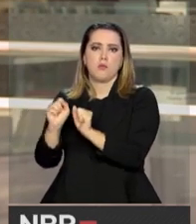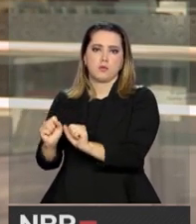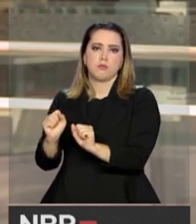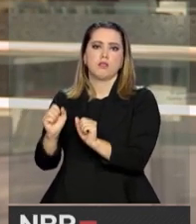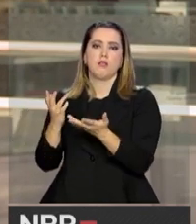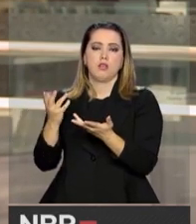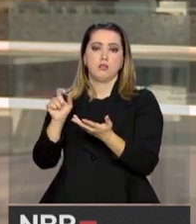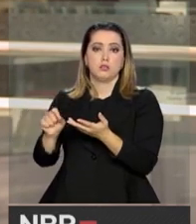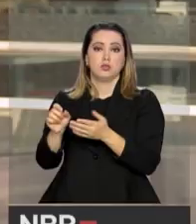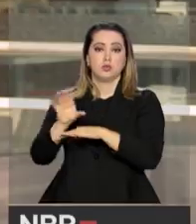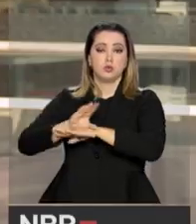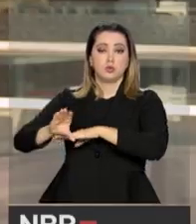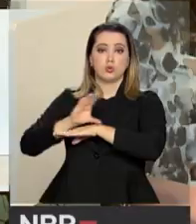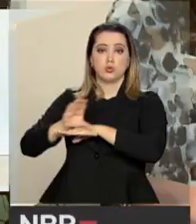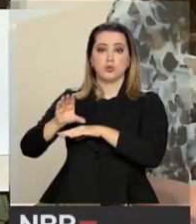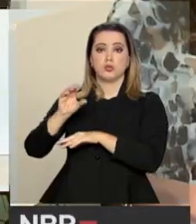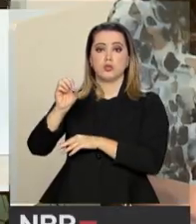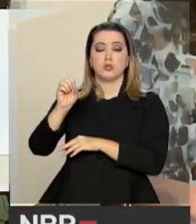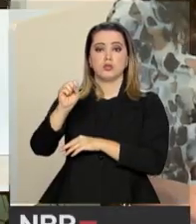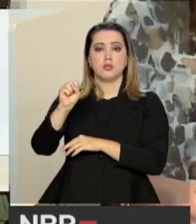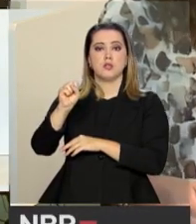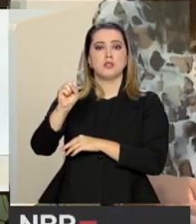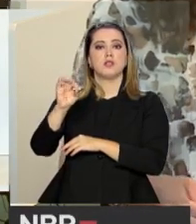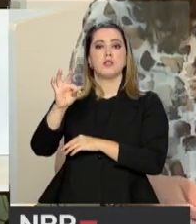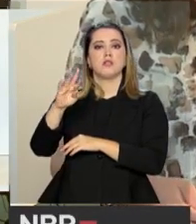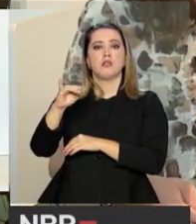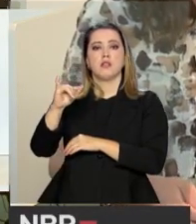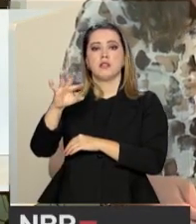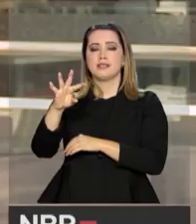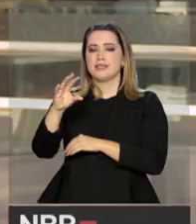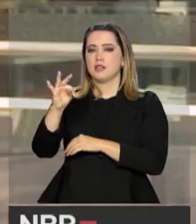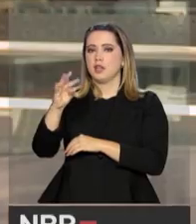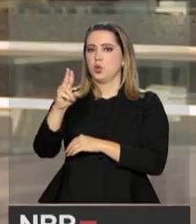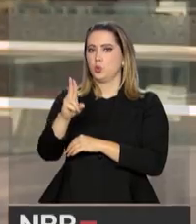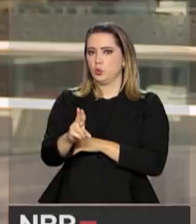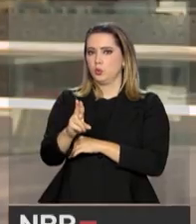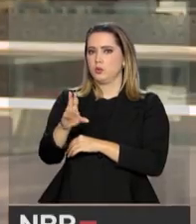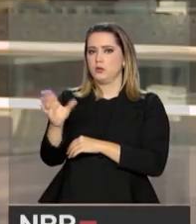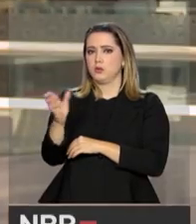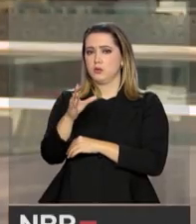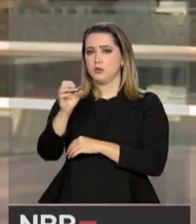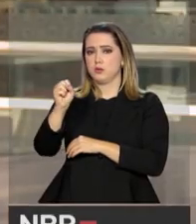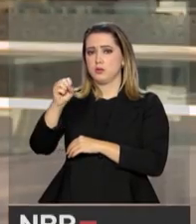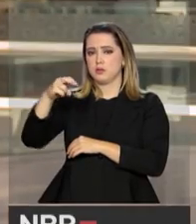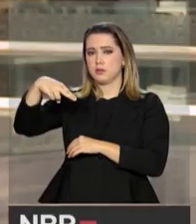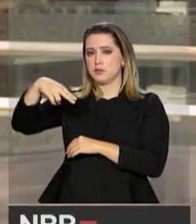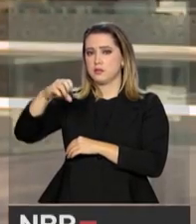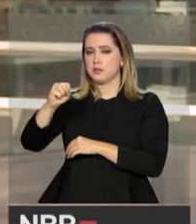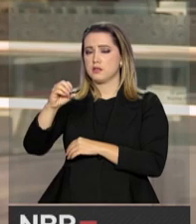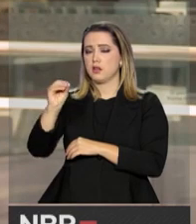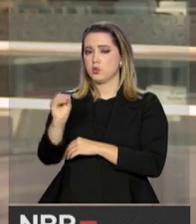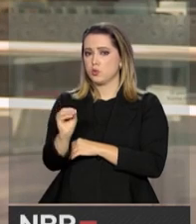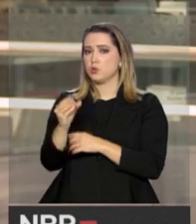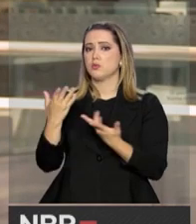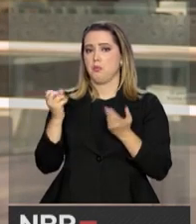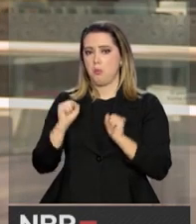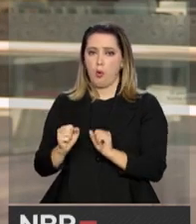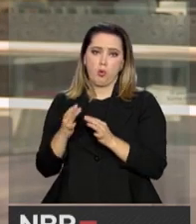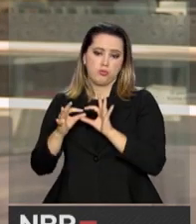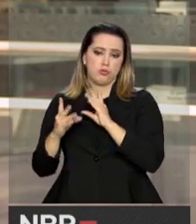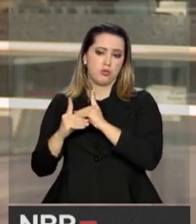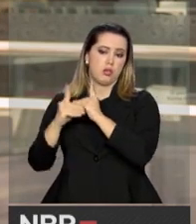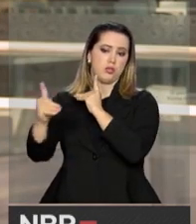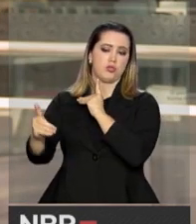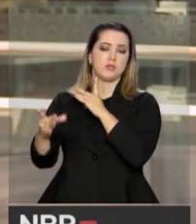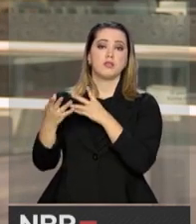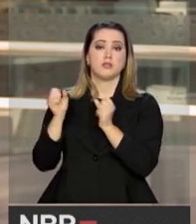cursos estritos senso à distância. Se você consegue fazer as disciplinas à distância e, se hoje, você consegue fazer